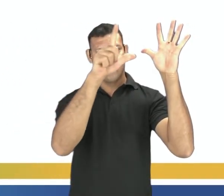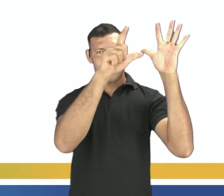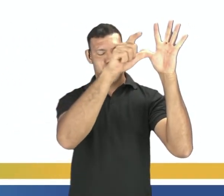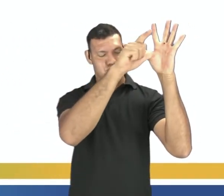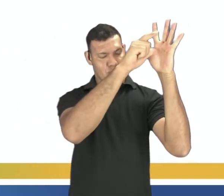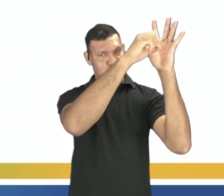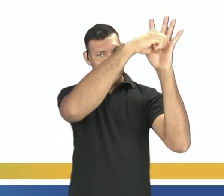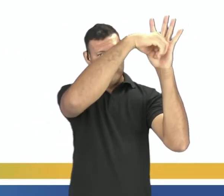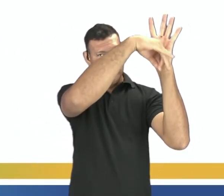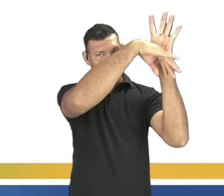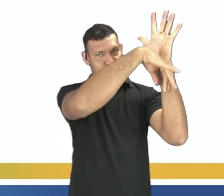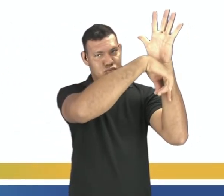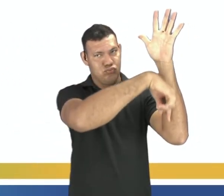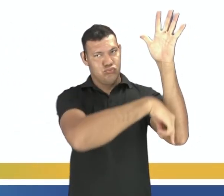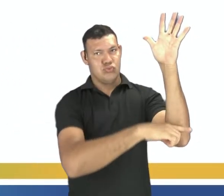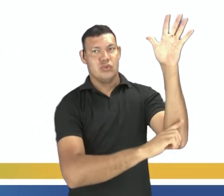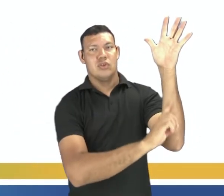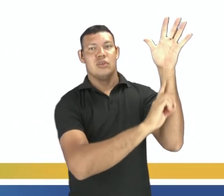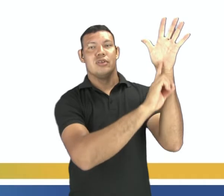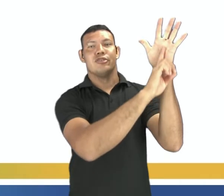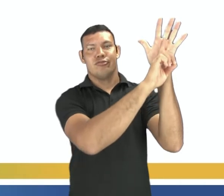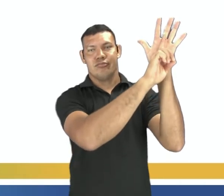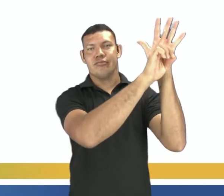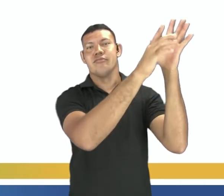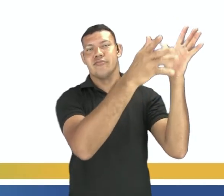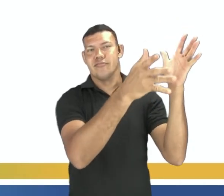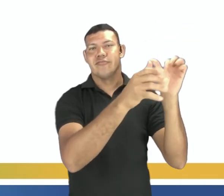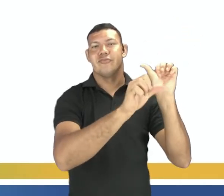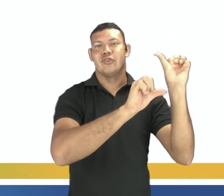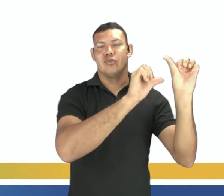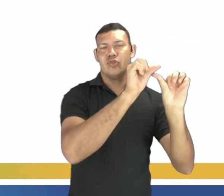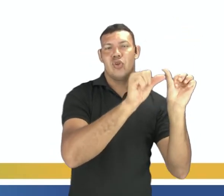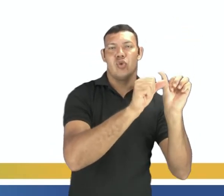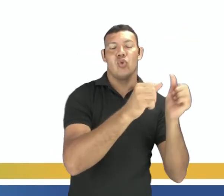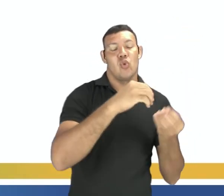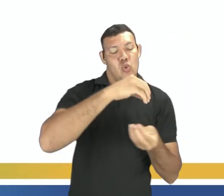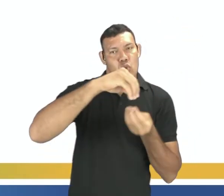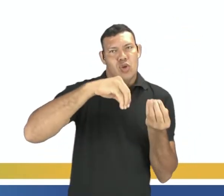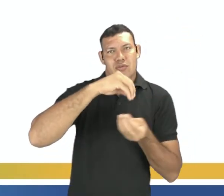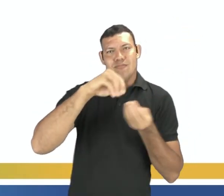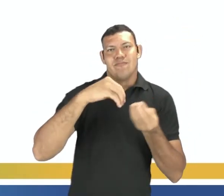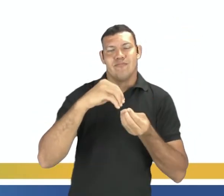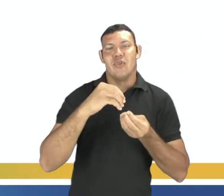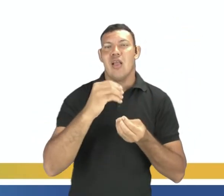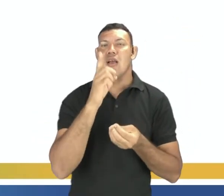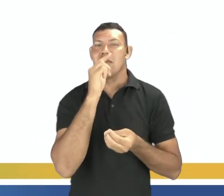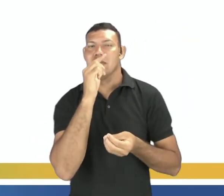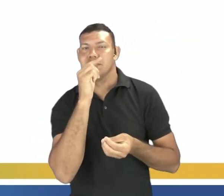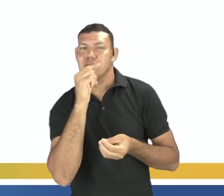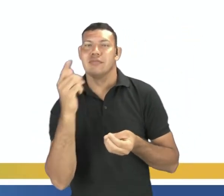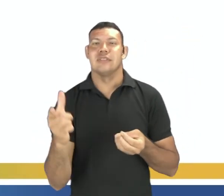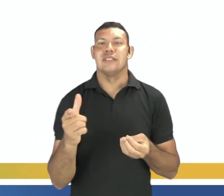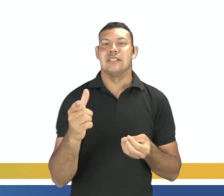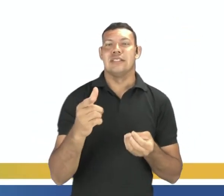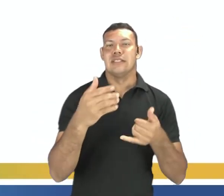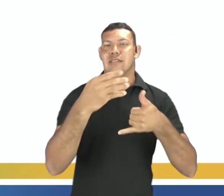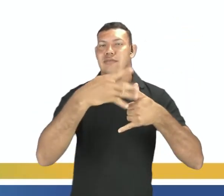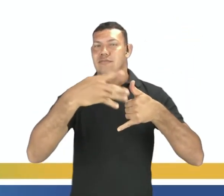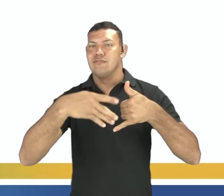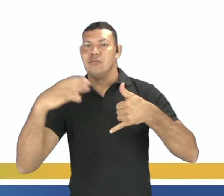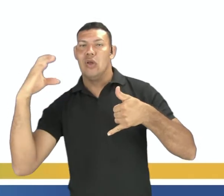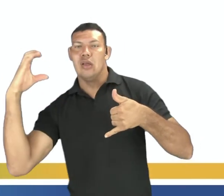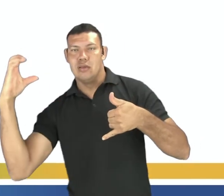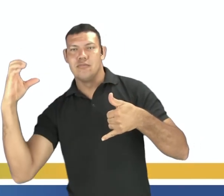energia química e junto com o gás carbônico, com a água, nós temos o processo da fotossíntese e como consequência